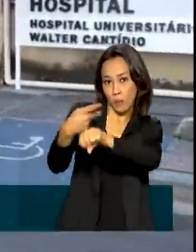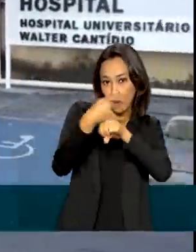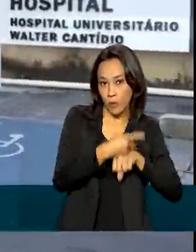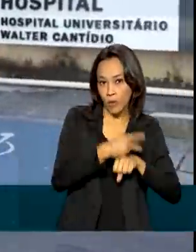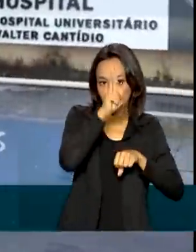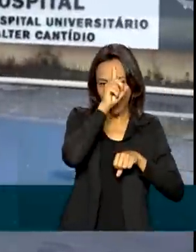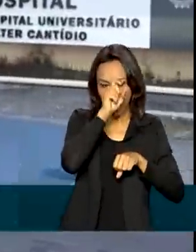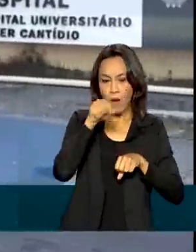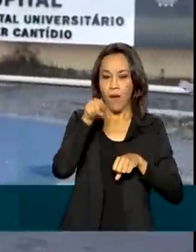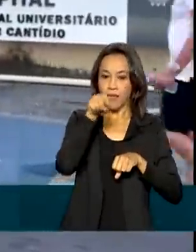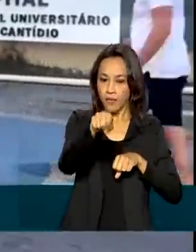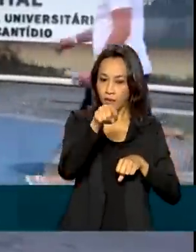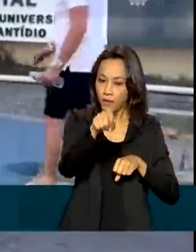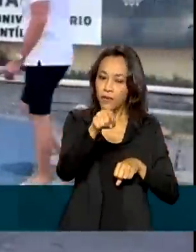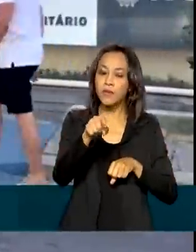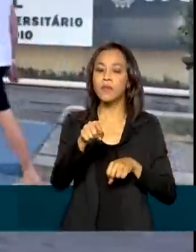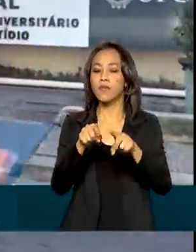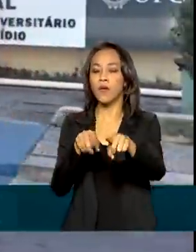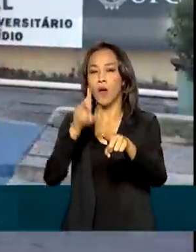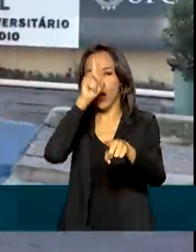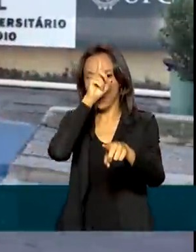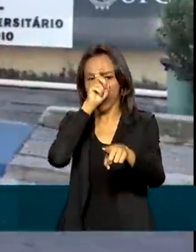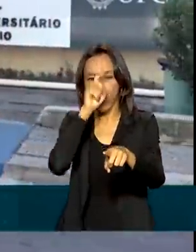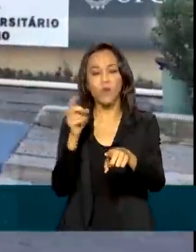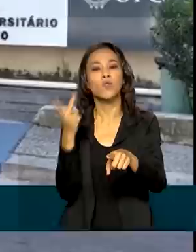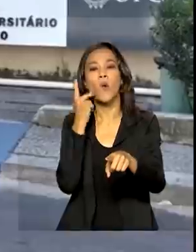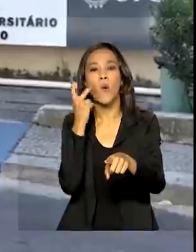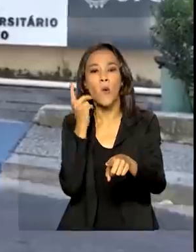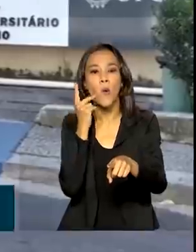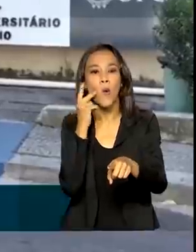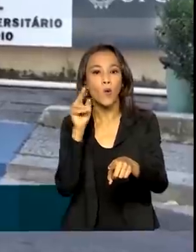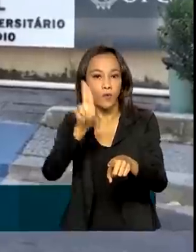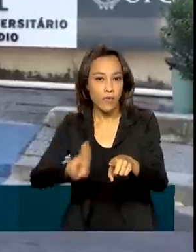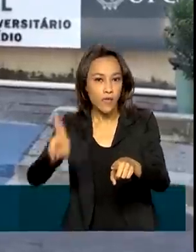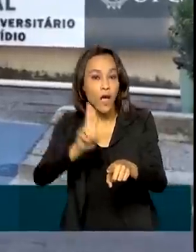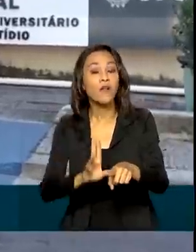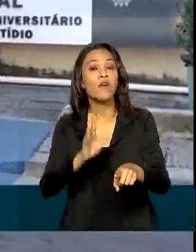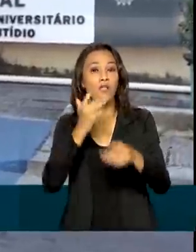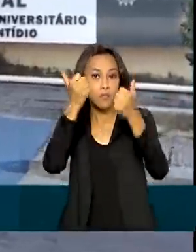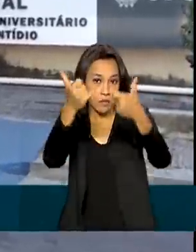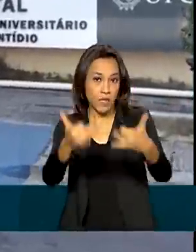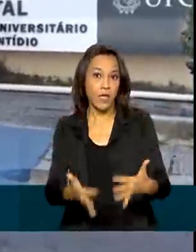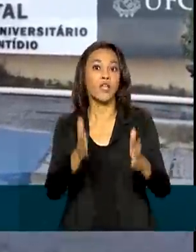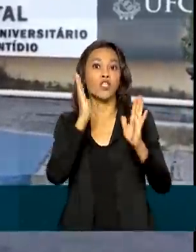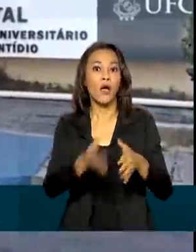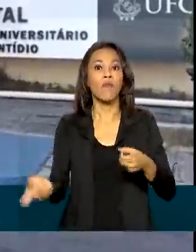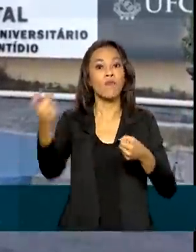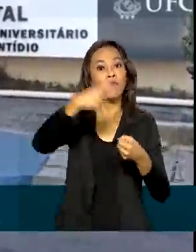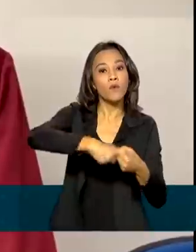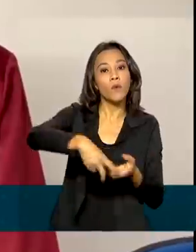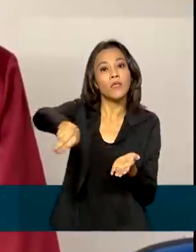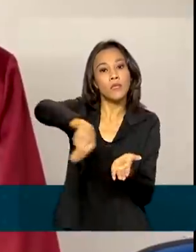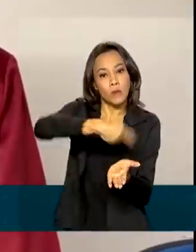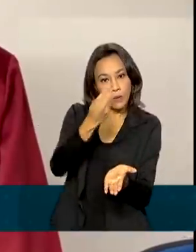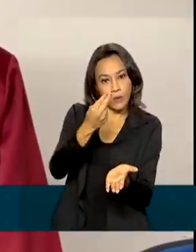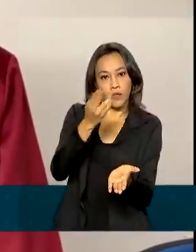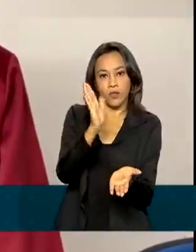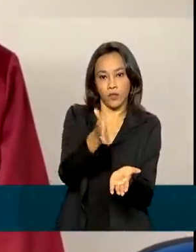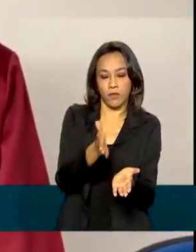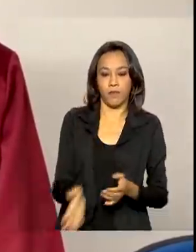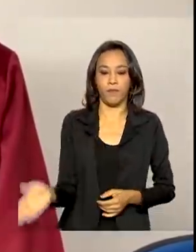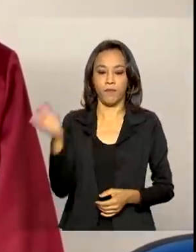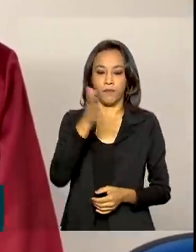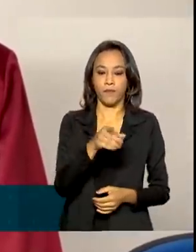deste Hospital Universitário de Fortaleza, no Ceará, conta que já foram retomadas as cirurgias eletivas. Com